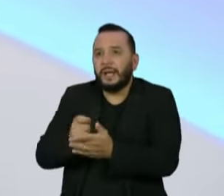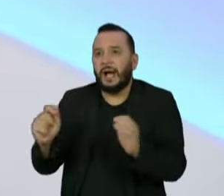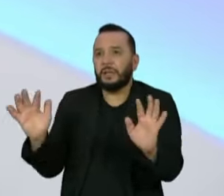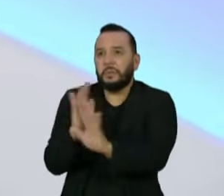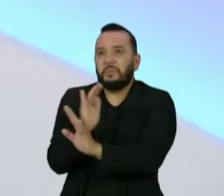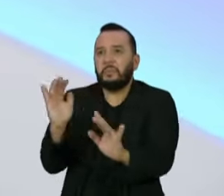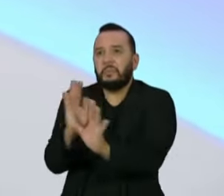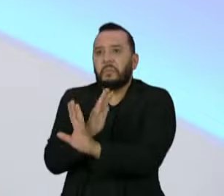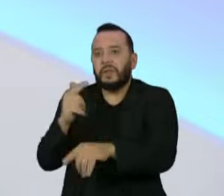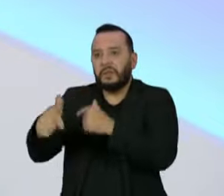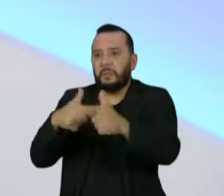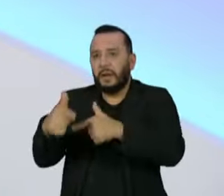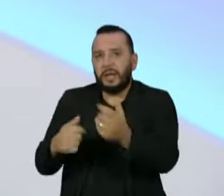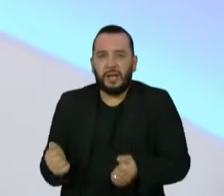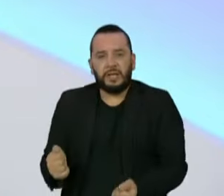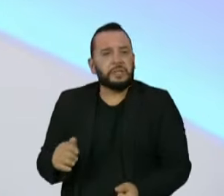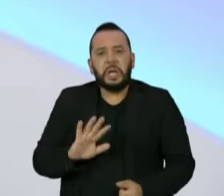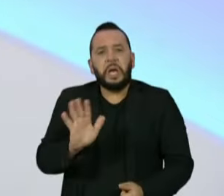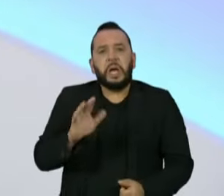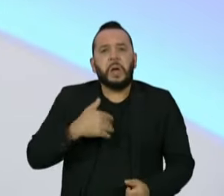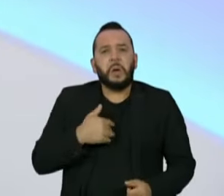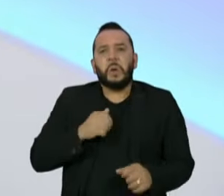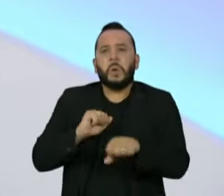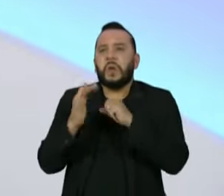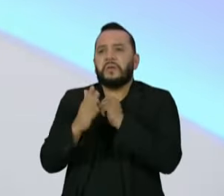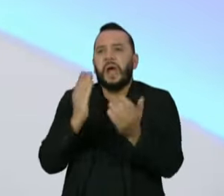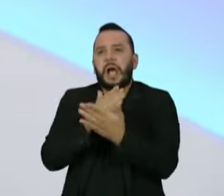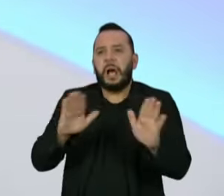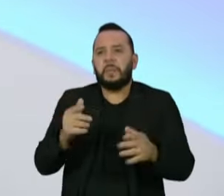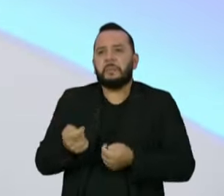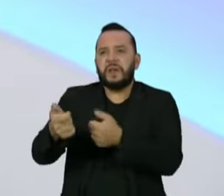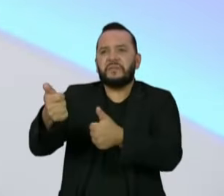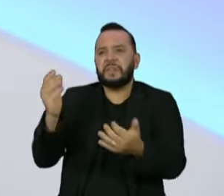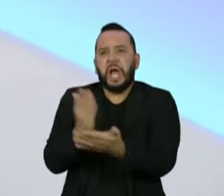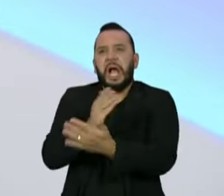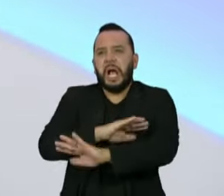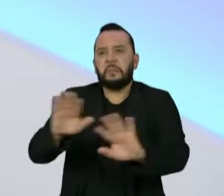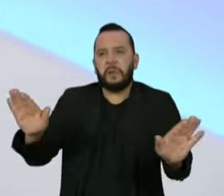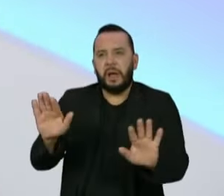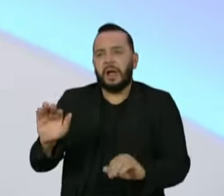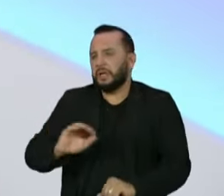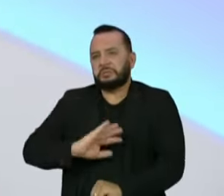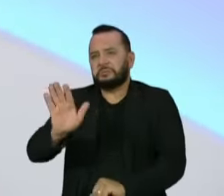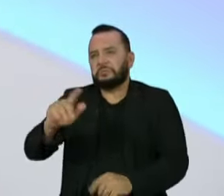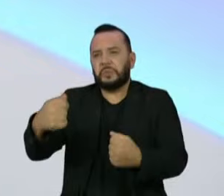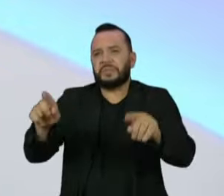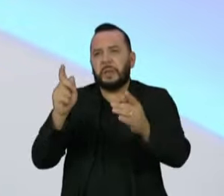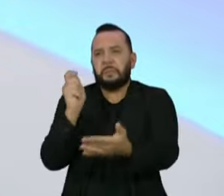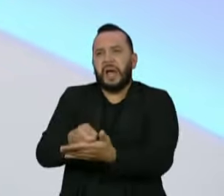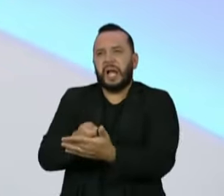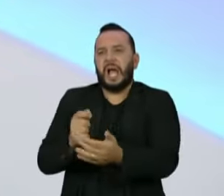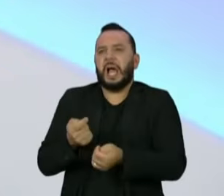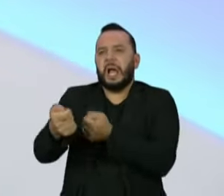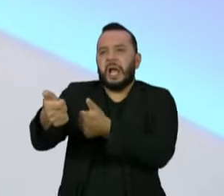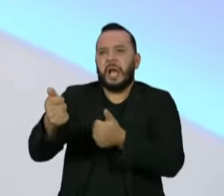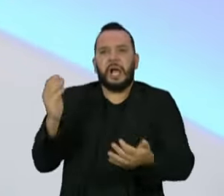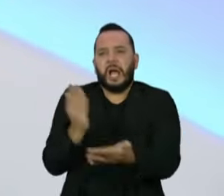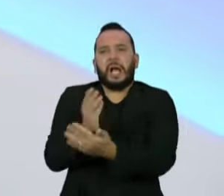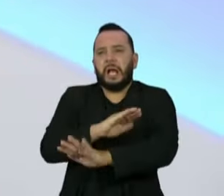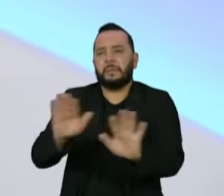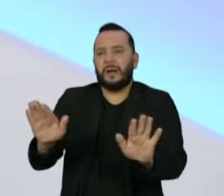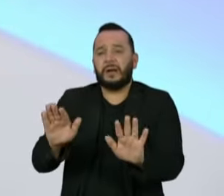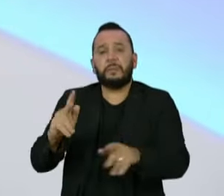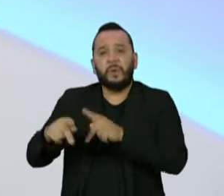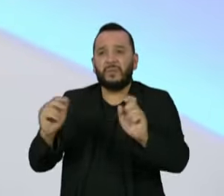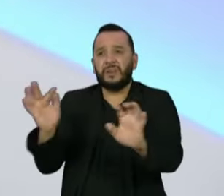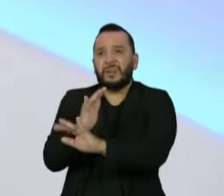exatamente isso. A pandemia está acabando e não tem que pagar mais nada. Braganeto por seu lado era